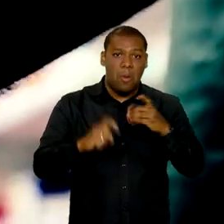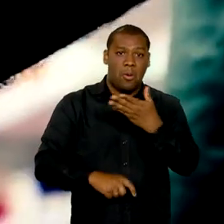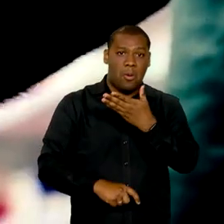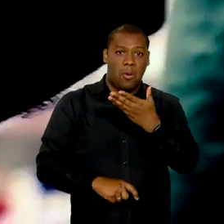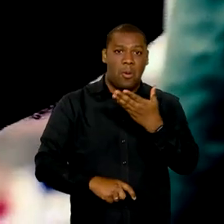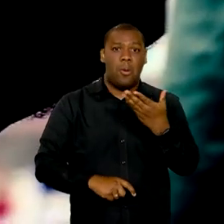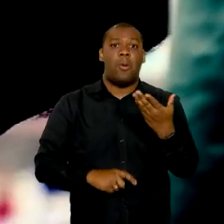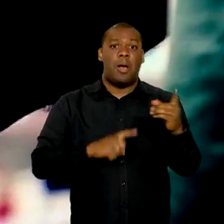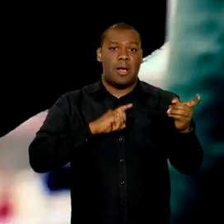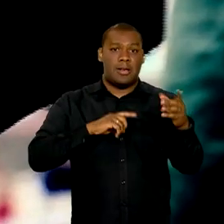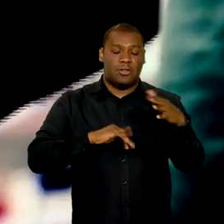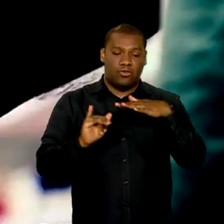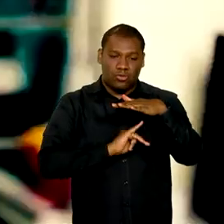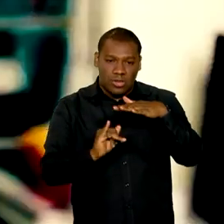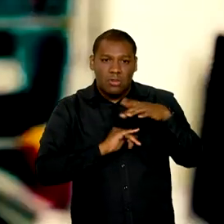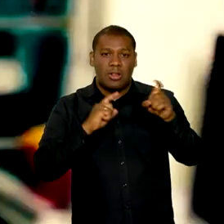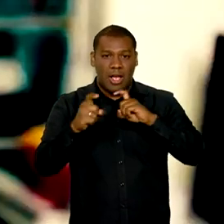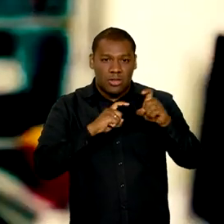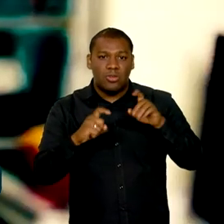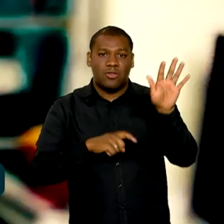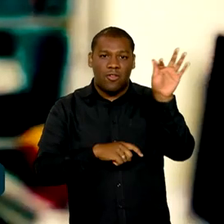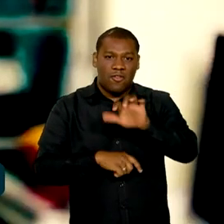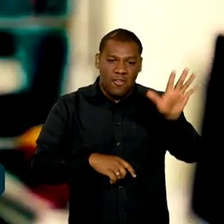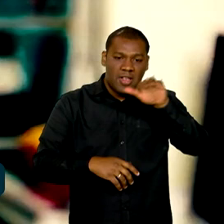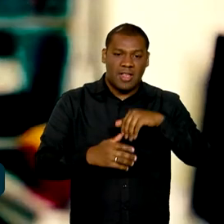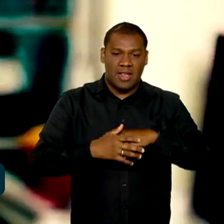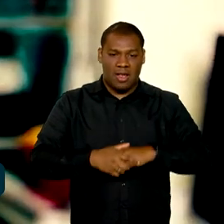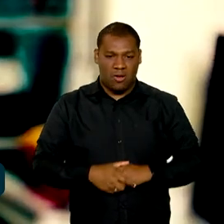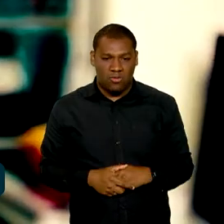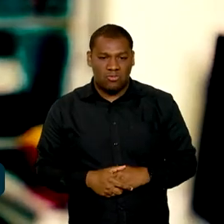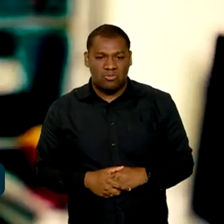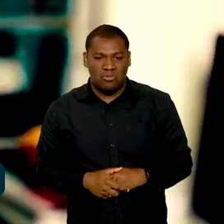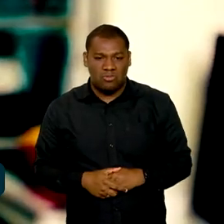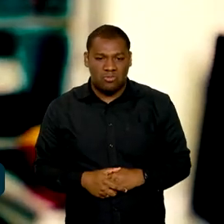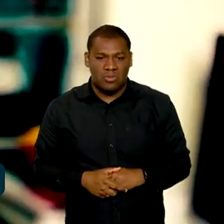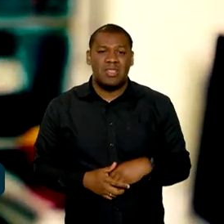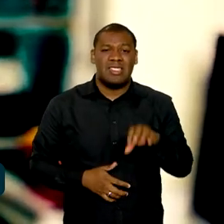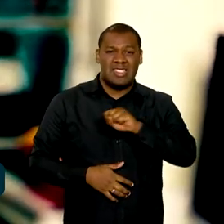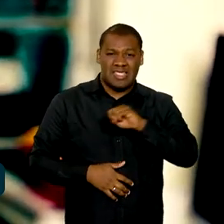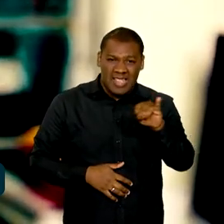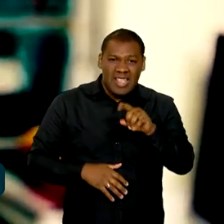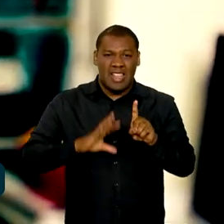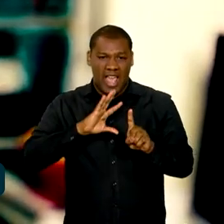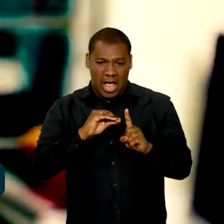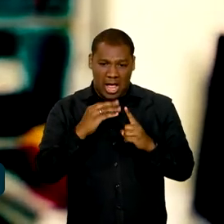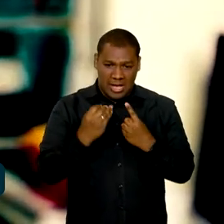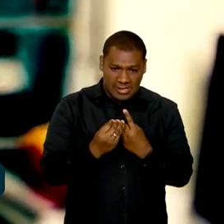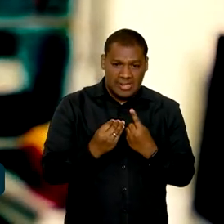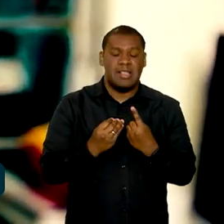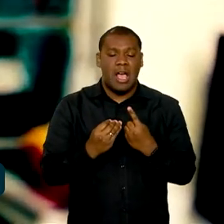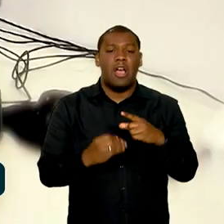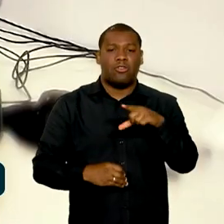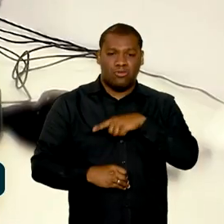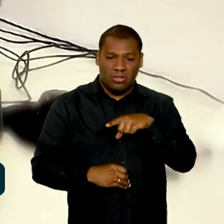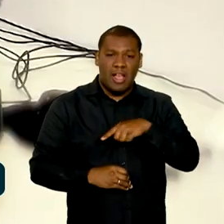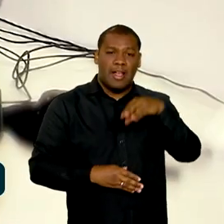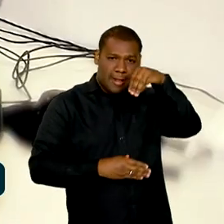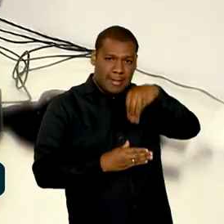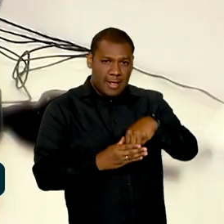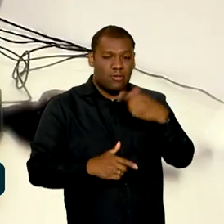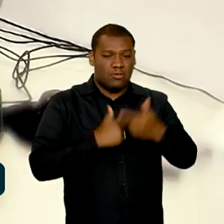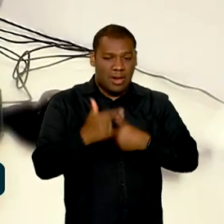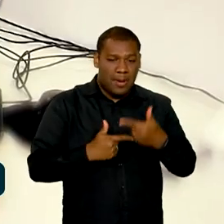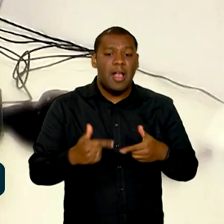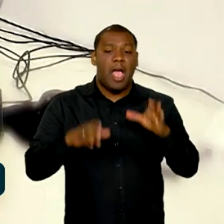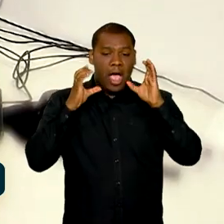Não precisa ter contato físico e nem ser expresso em palavras. O assédio sexual no ambiente de trabalho é qualquer